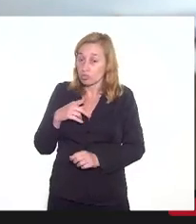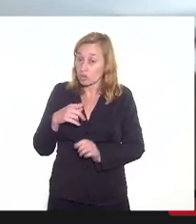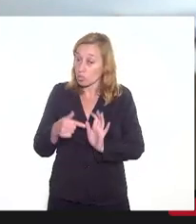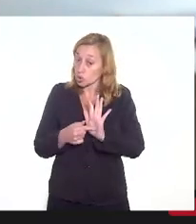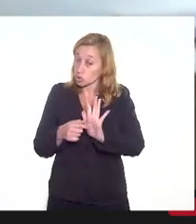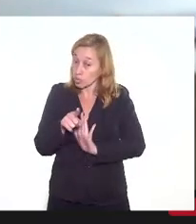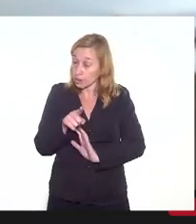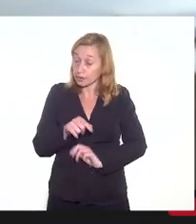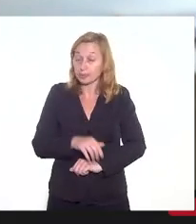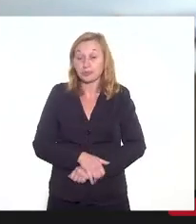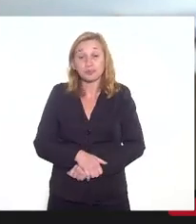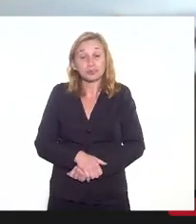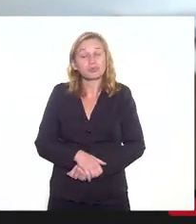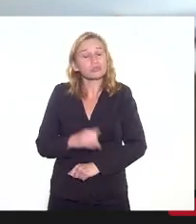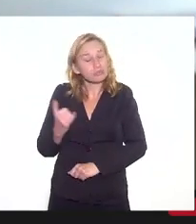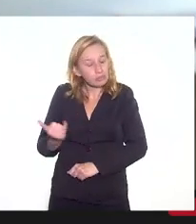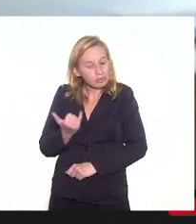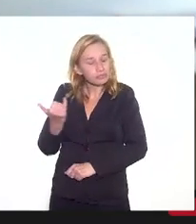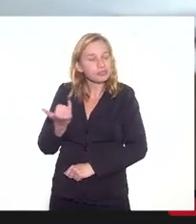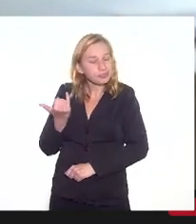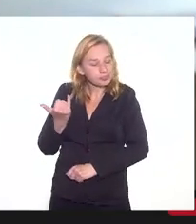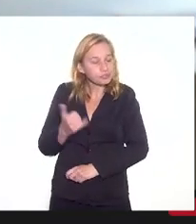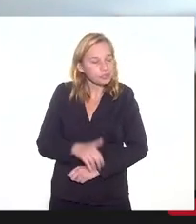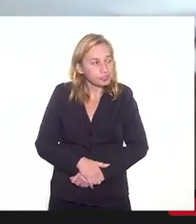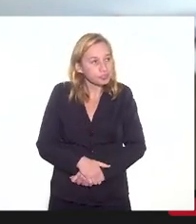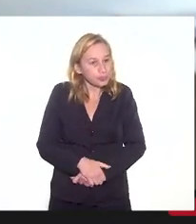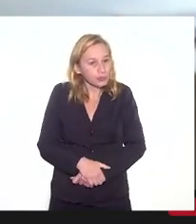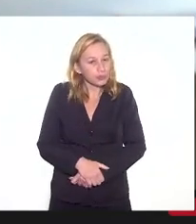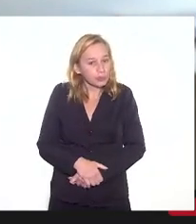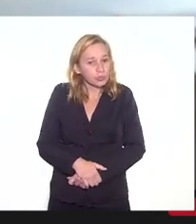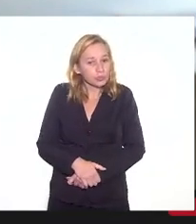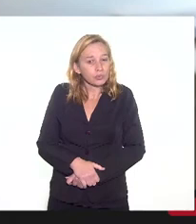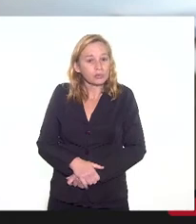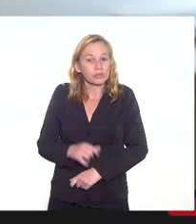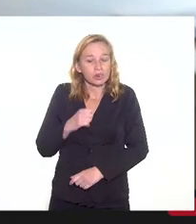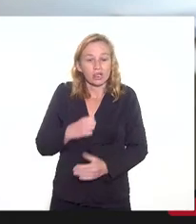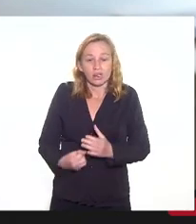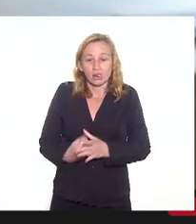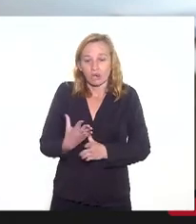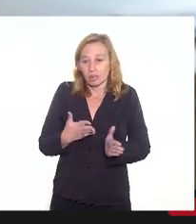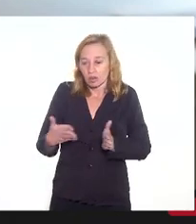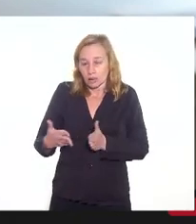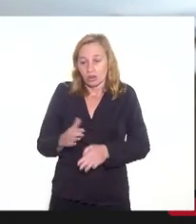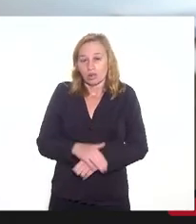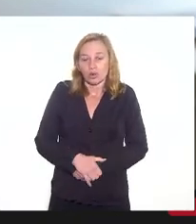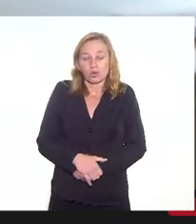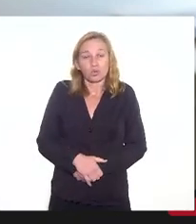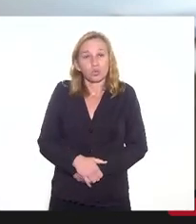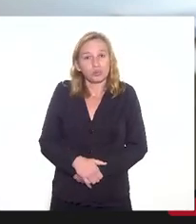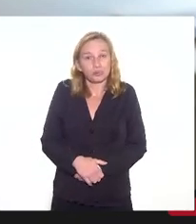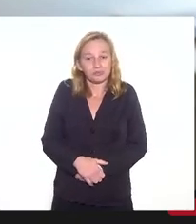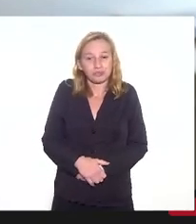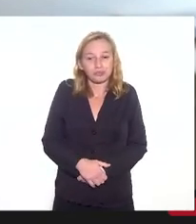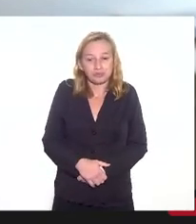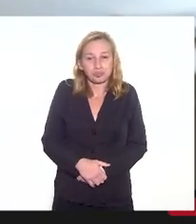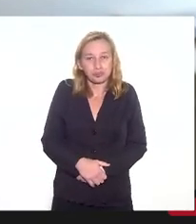é importantíssima que a gente tenha uma posição que é a questão